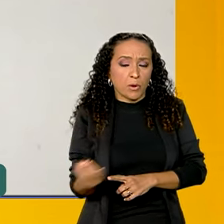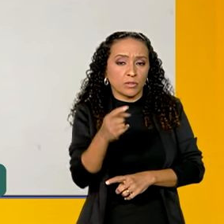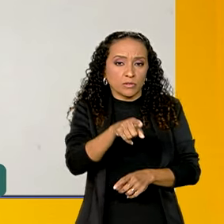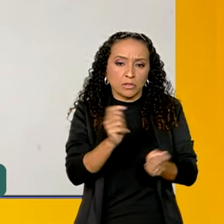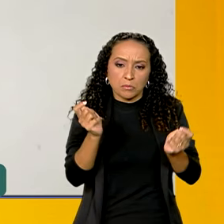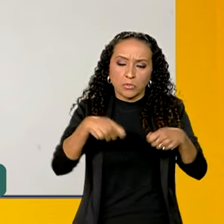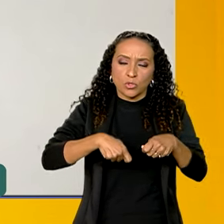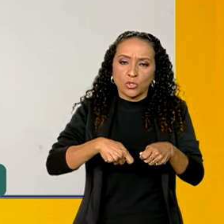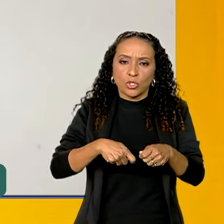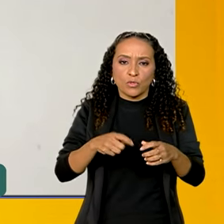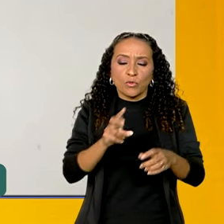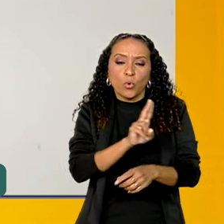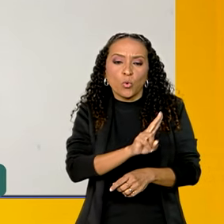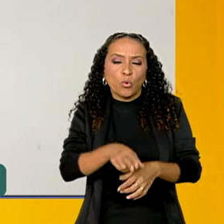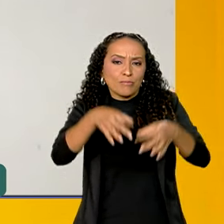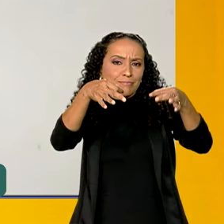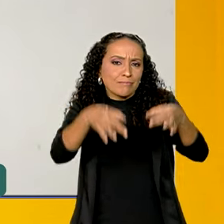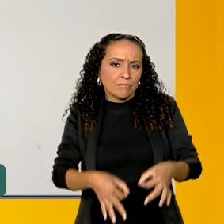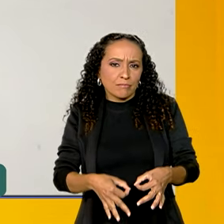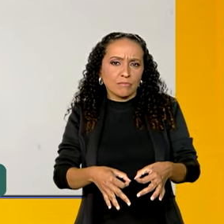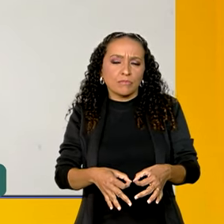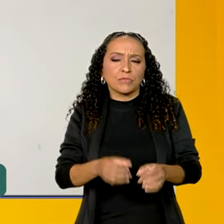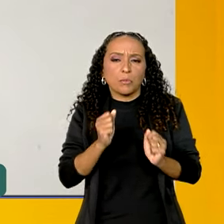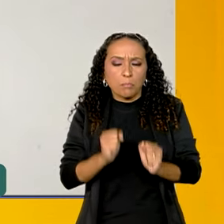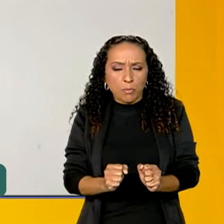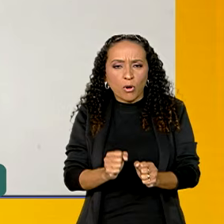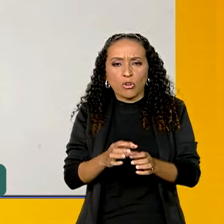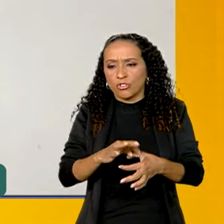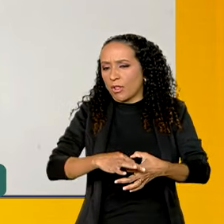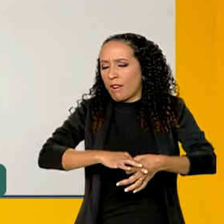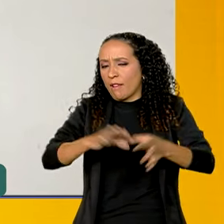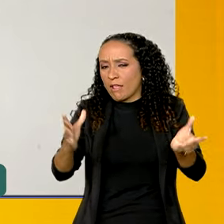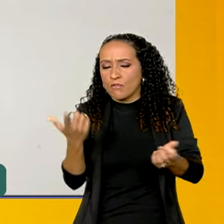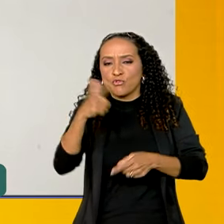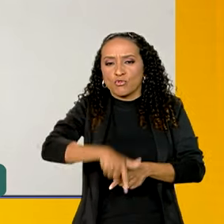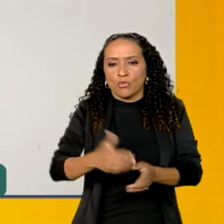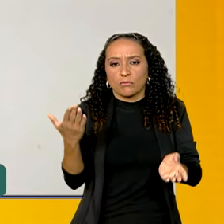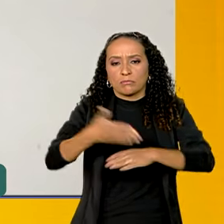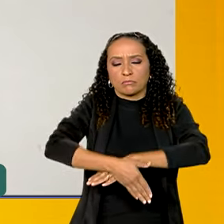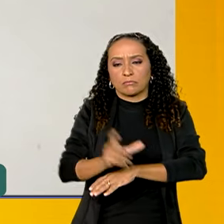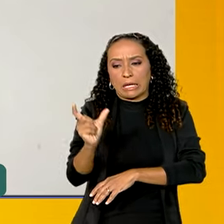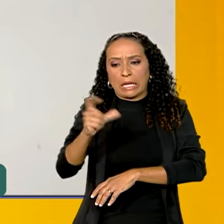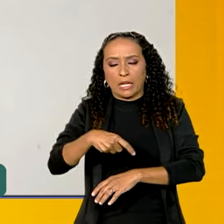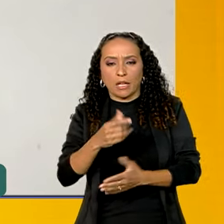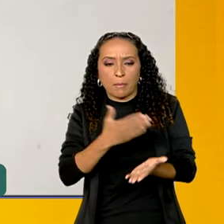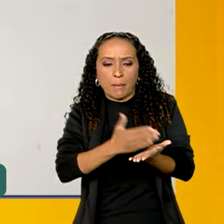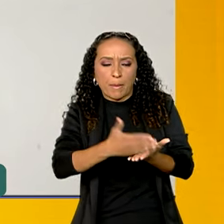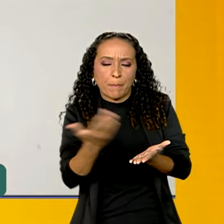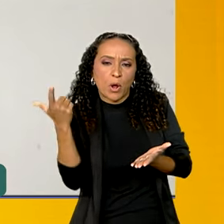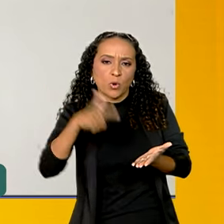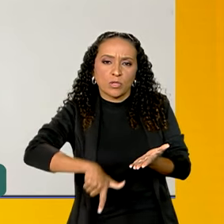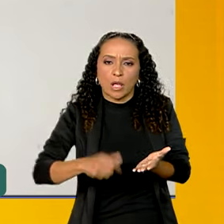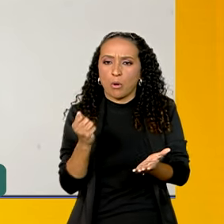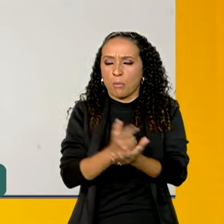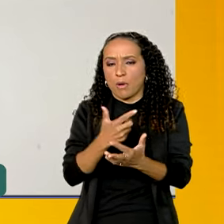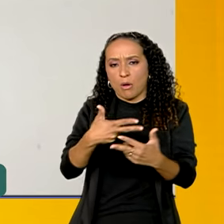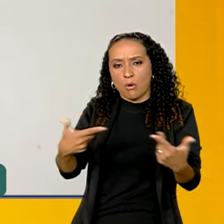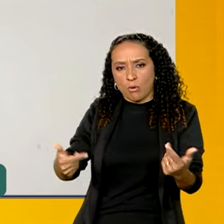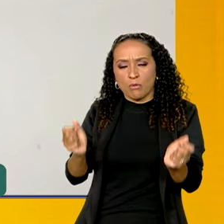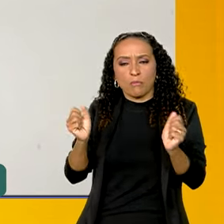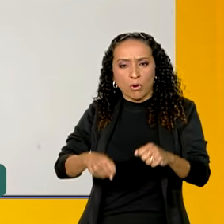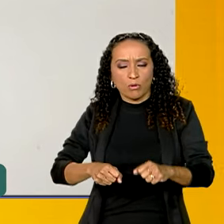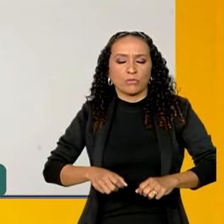possa limpar seu nome e voltar a ter acesso a crédito, financiamento, ou conseguir fazer parcelamento no cartão